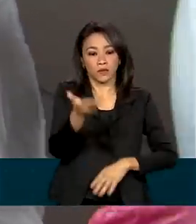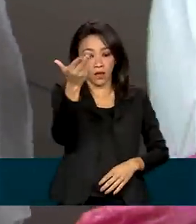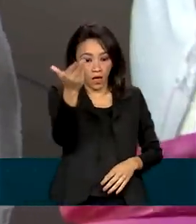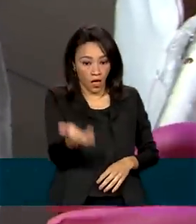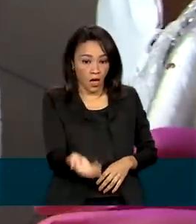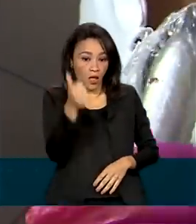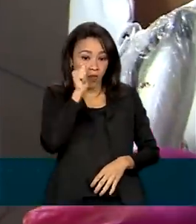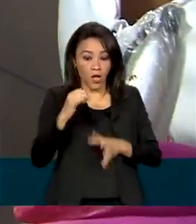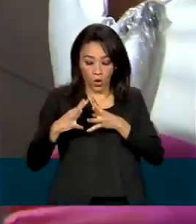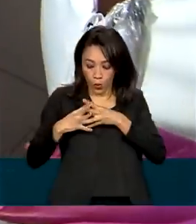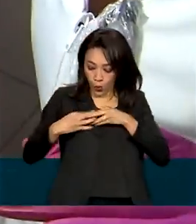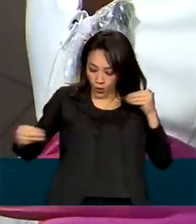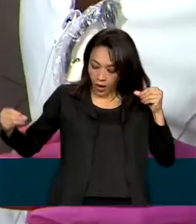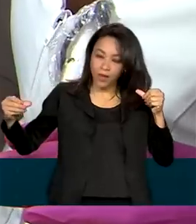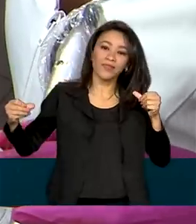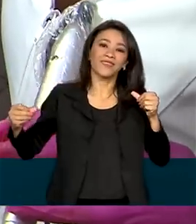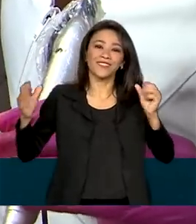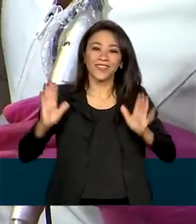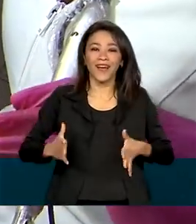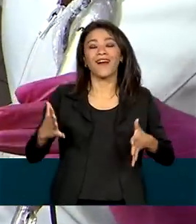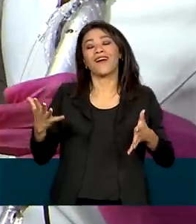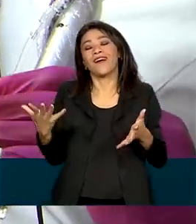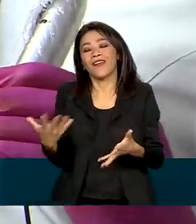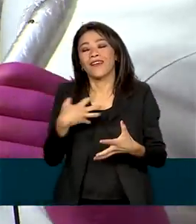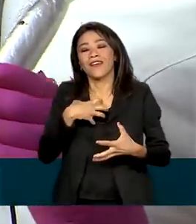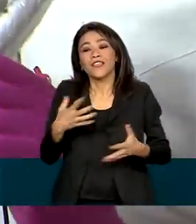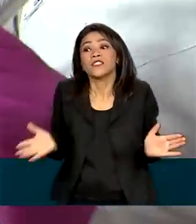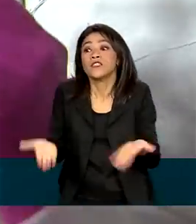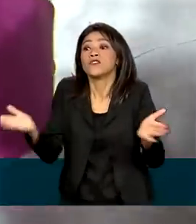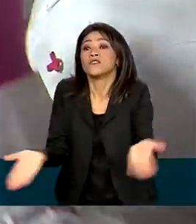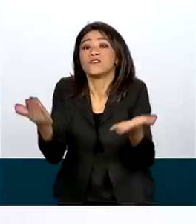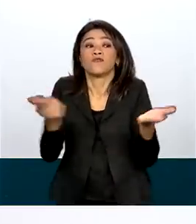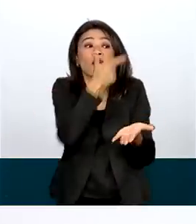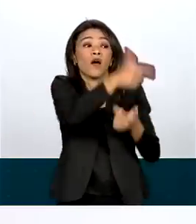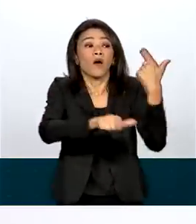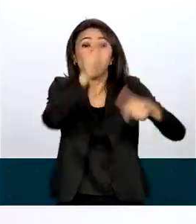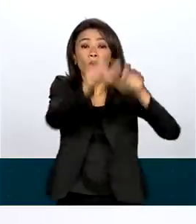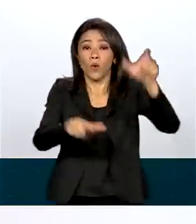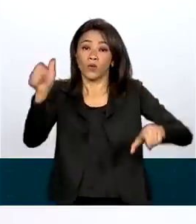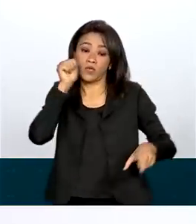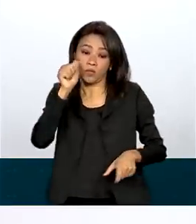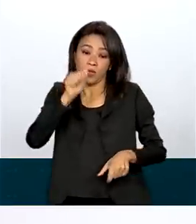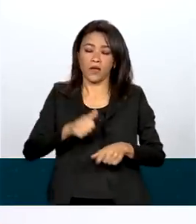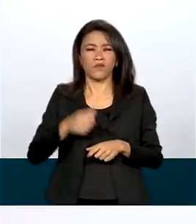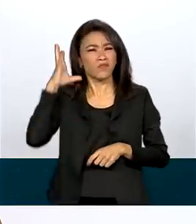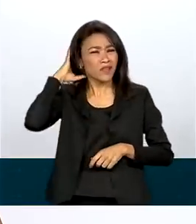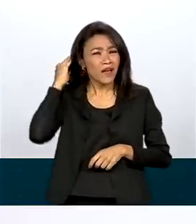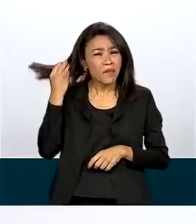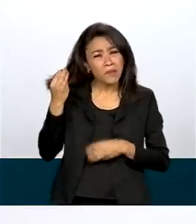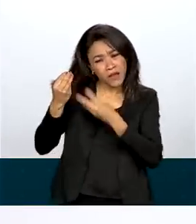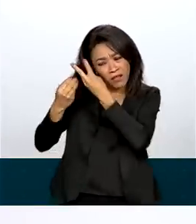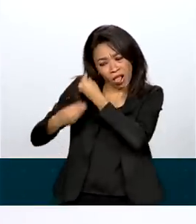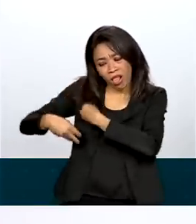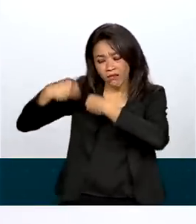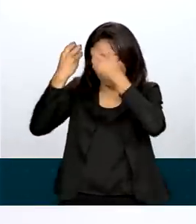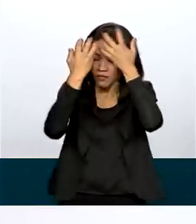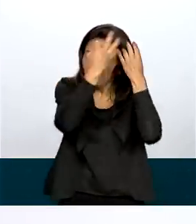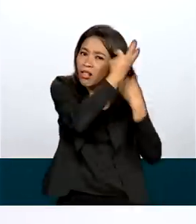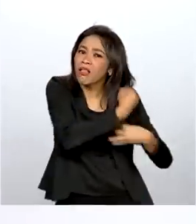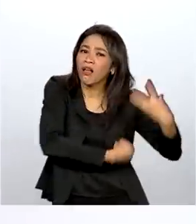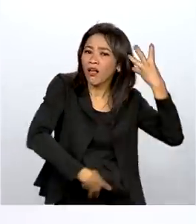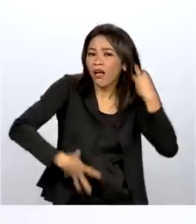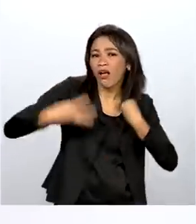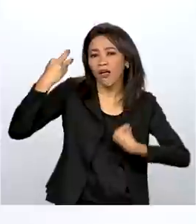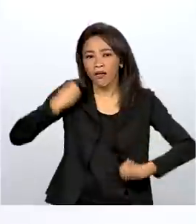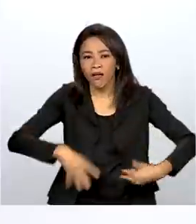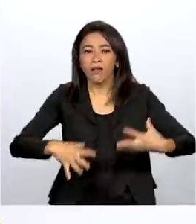do câncer e feliz, Sida quer agora incentivar outras mulheres. Os cabelos caem, aquele negócio todo. Mas que nem eu